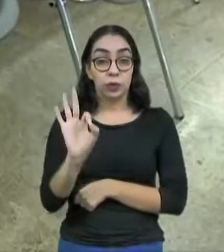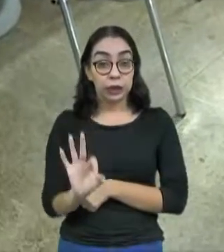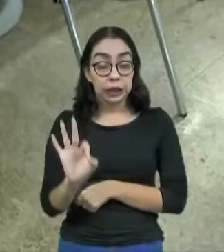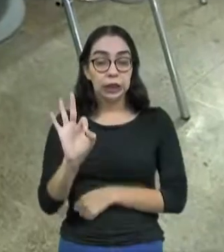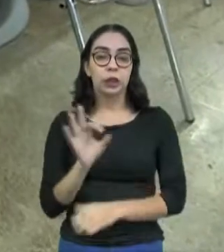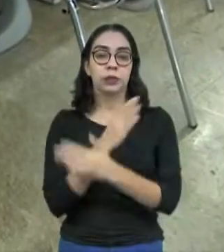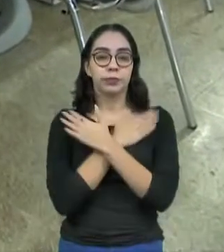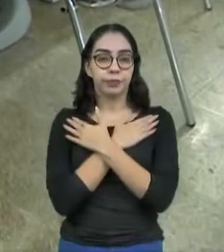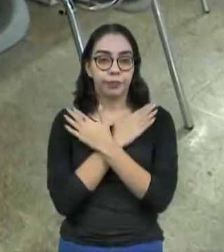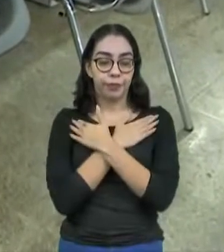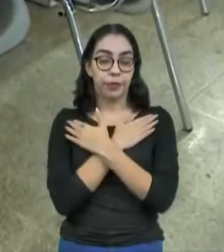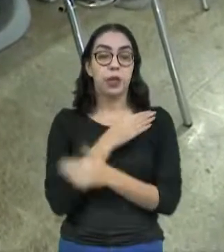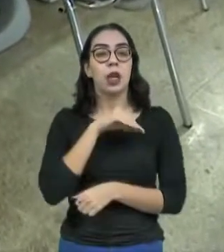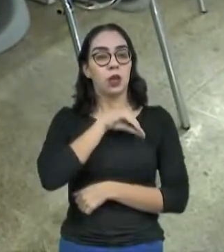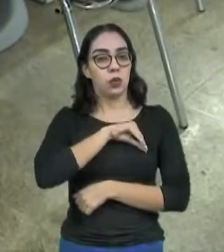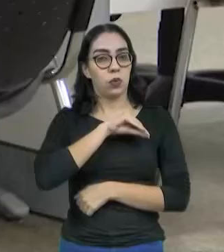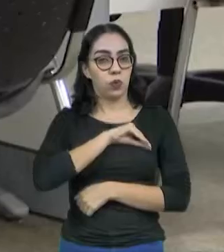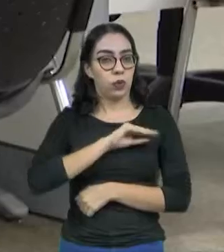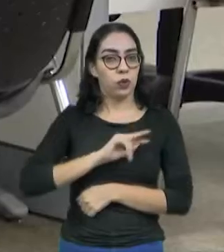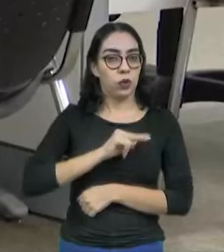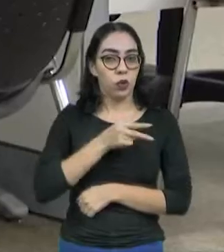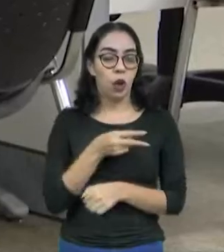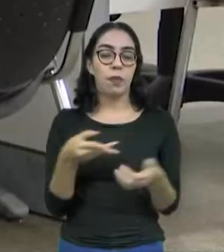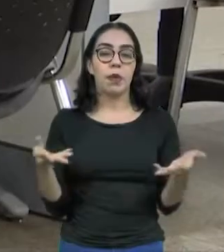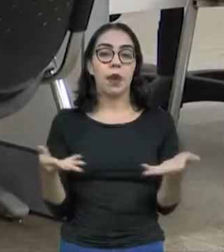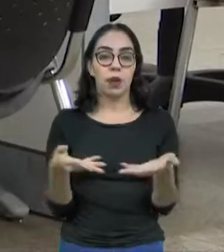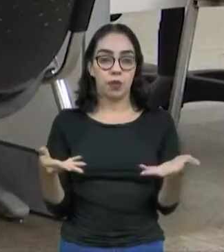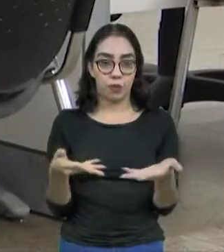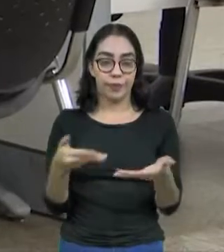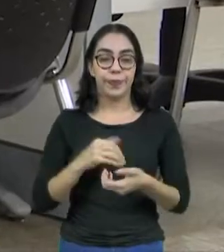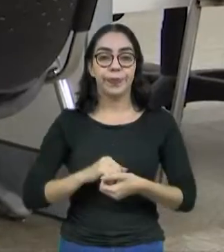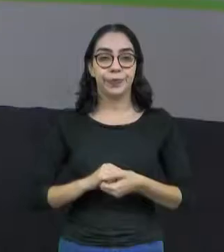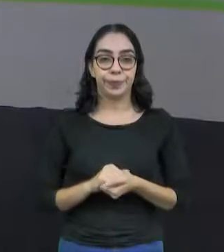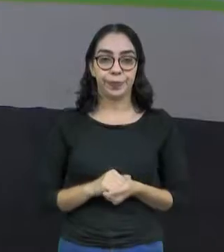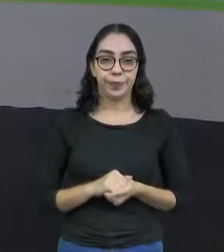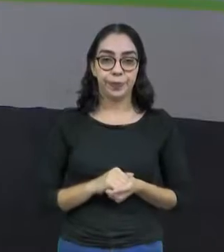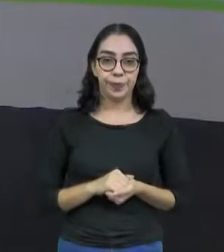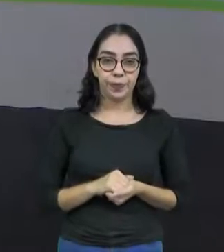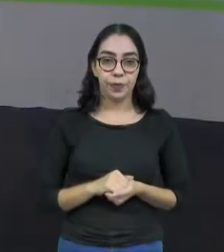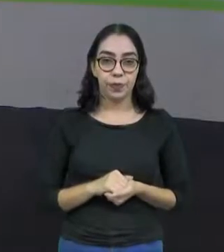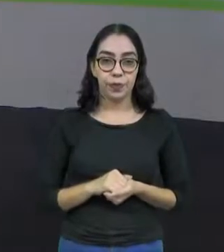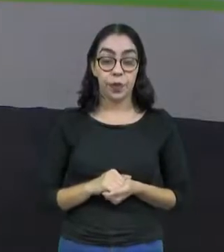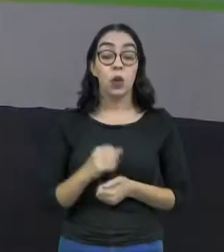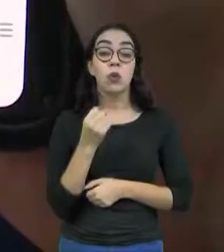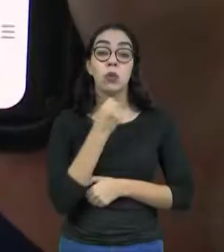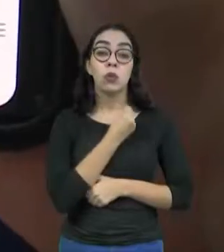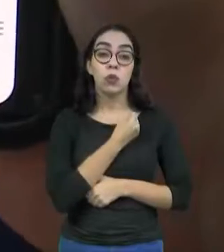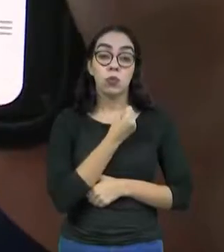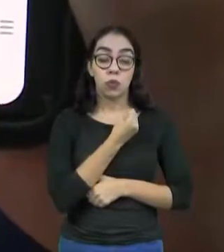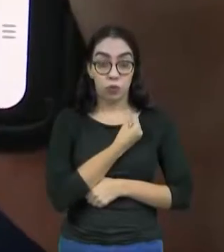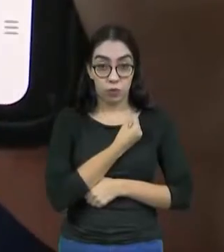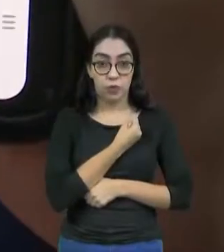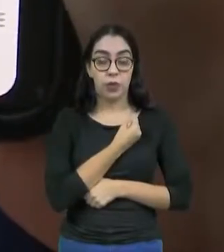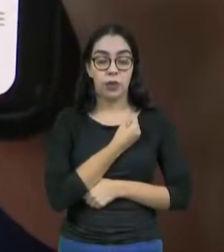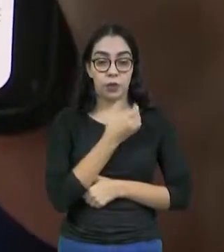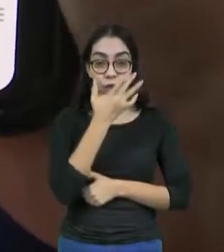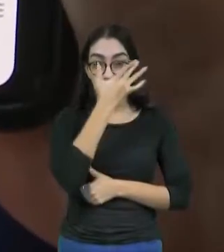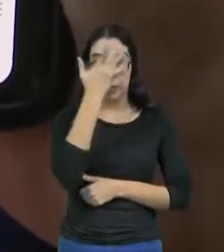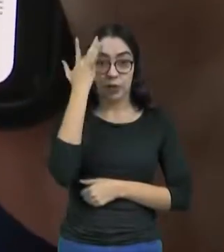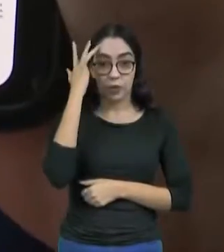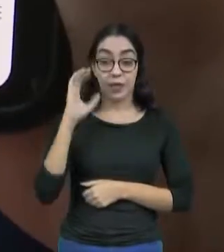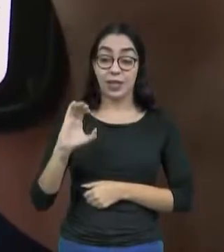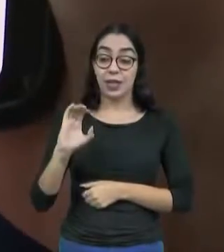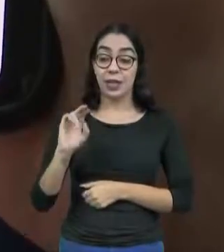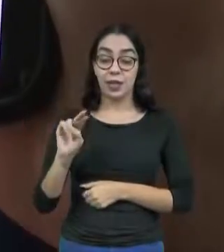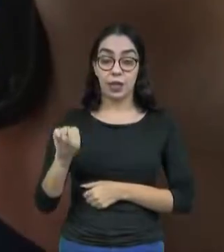a renda sobe pela primeira vez desde 2020 no país. E o número de usuários com CNH digital